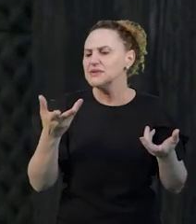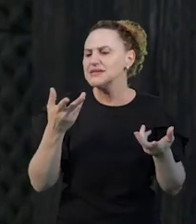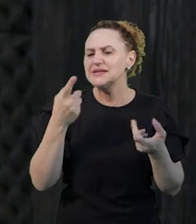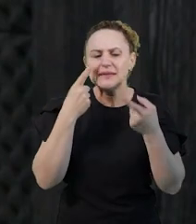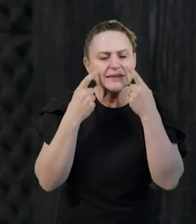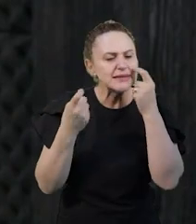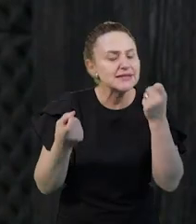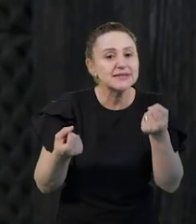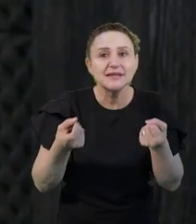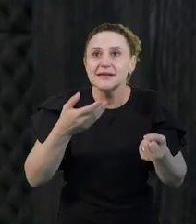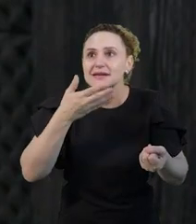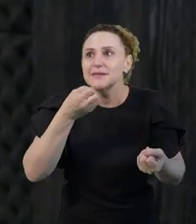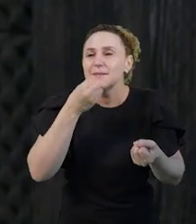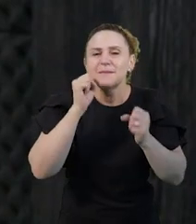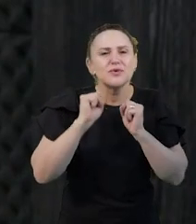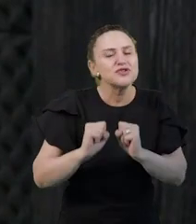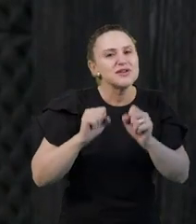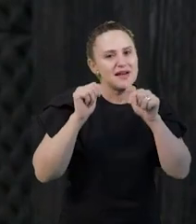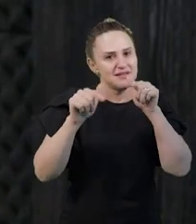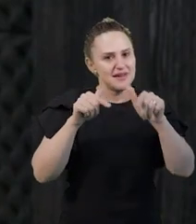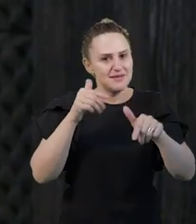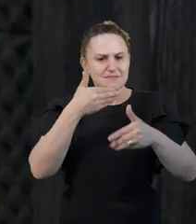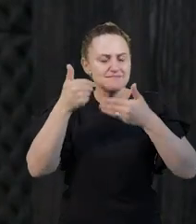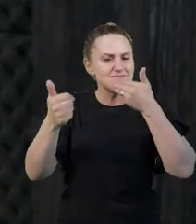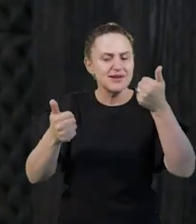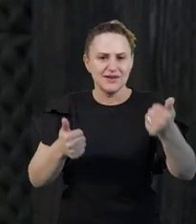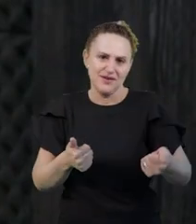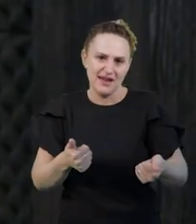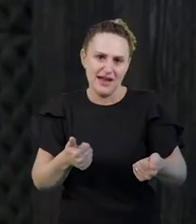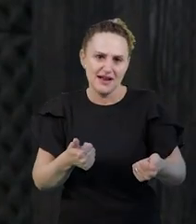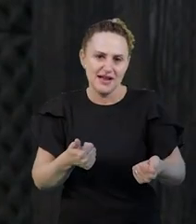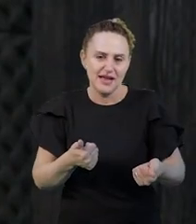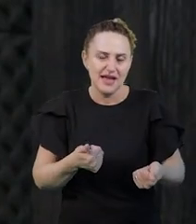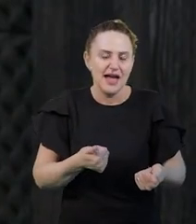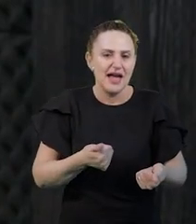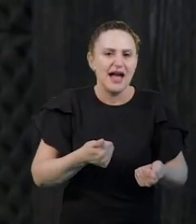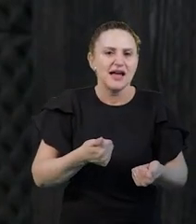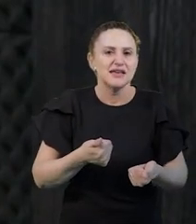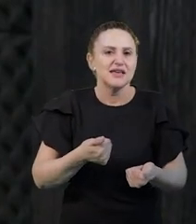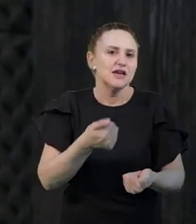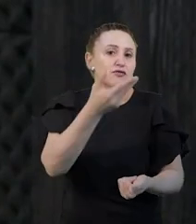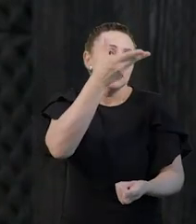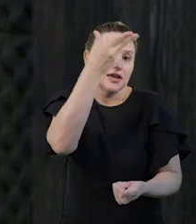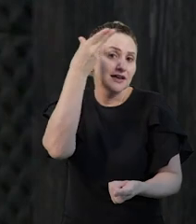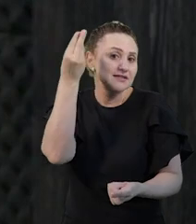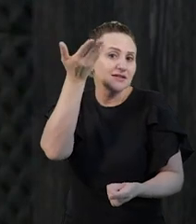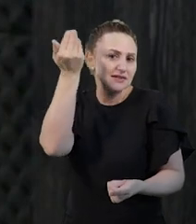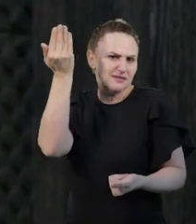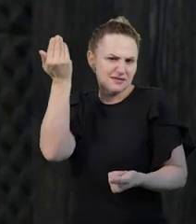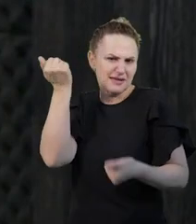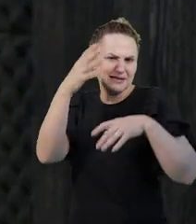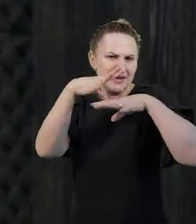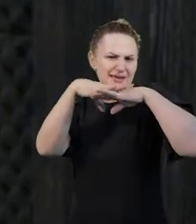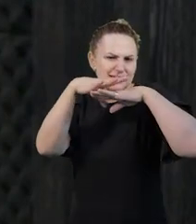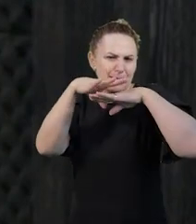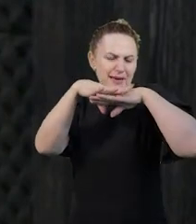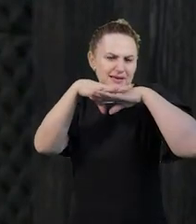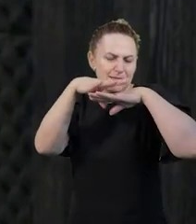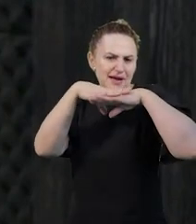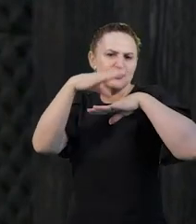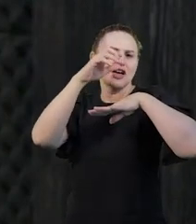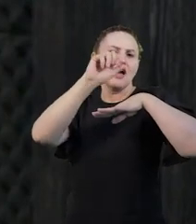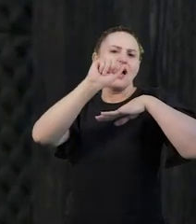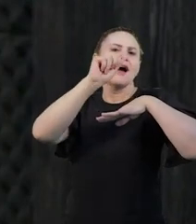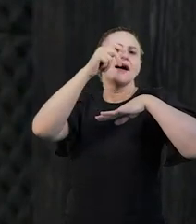aquela concepção da matemática aplicada, em 1989. Isso depois de ter